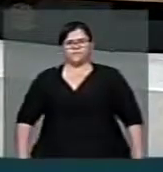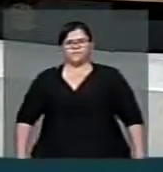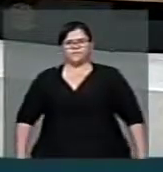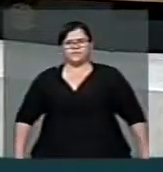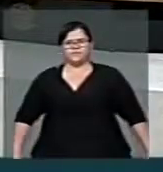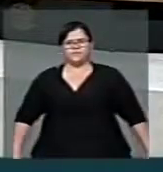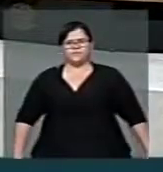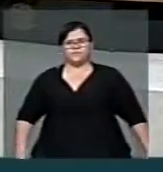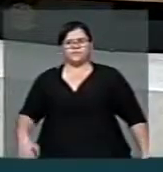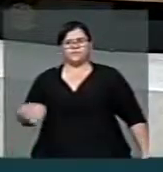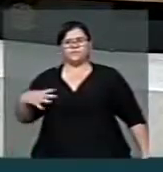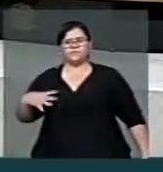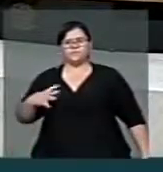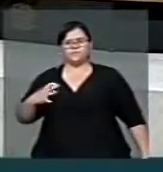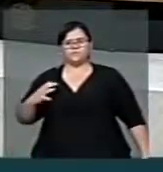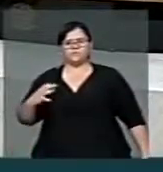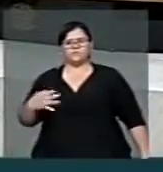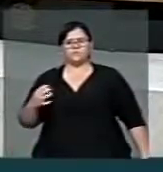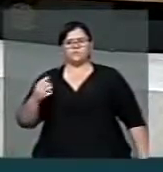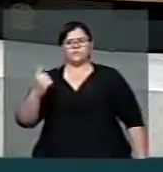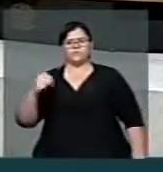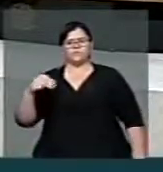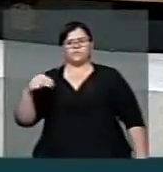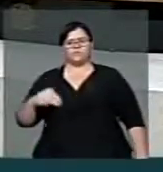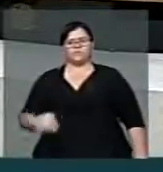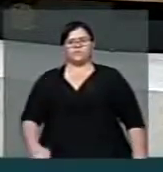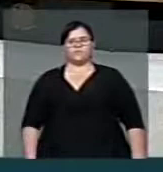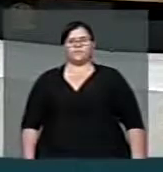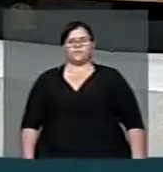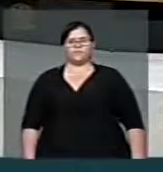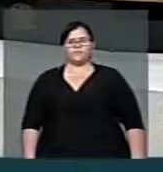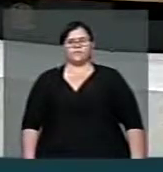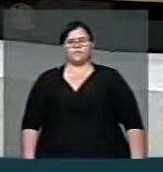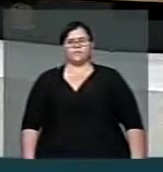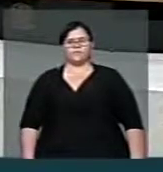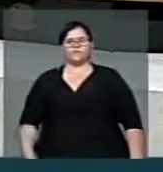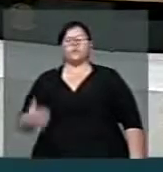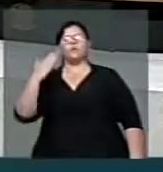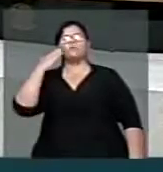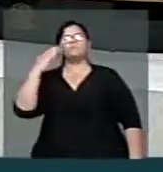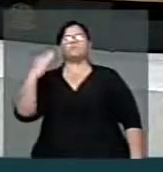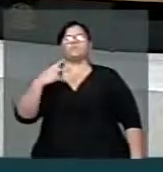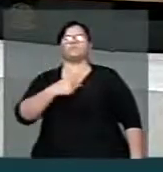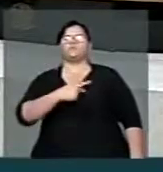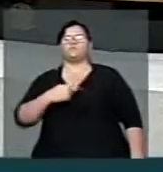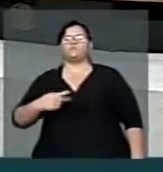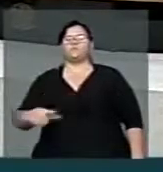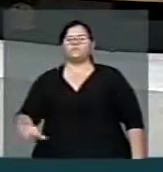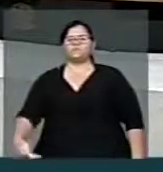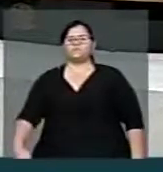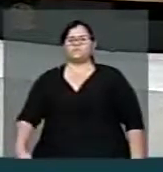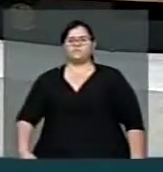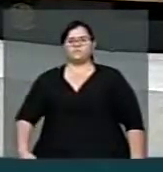Deputado Haroldo Oliveira, minuto. Obrigado, presidente. Eu